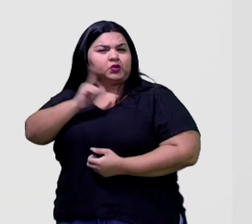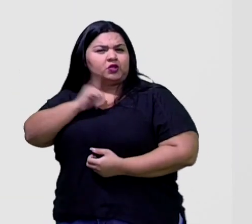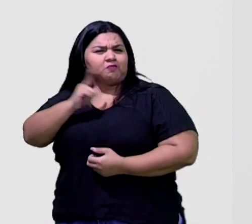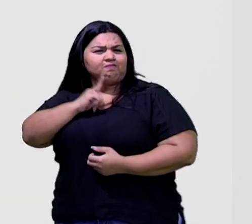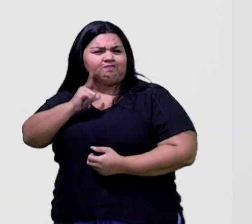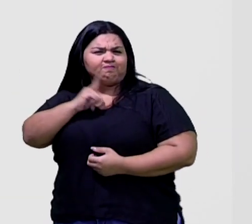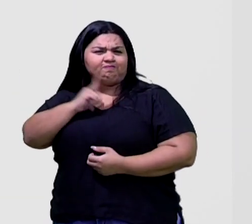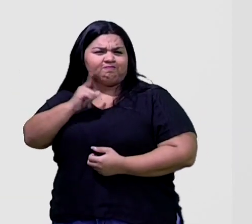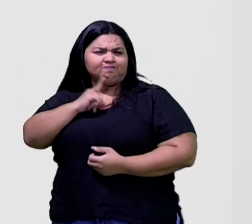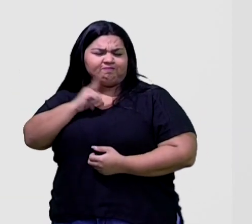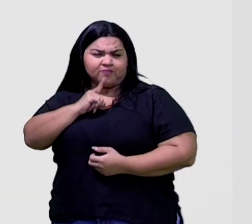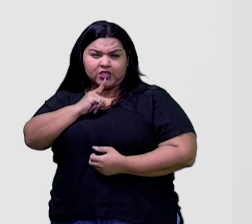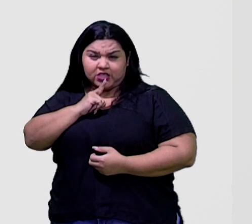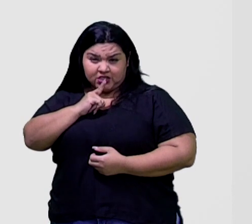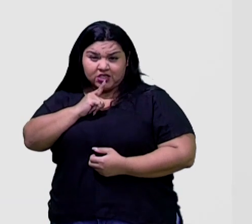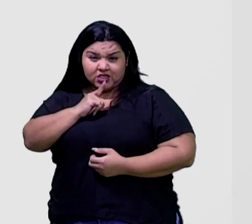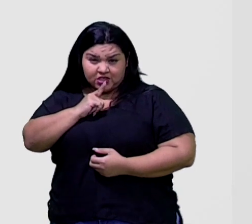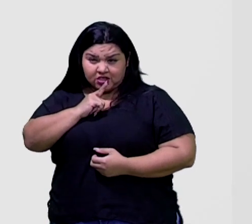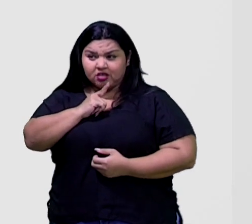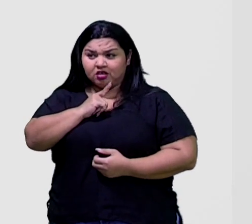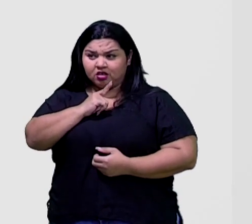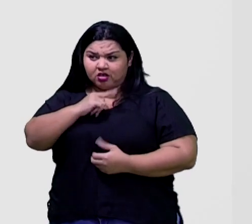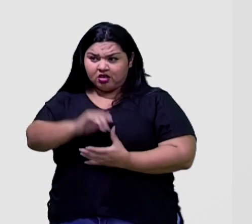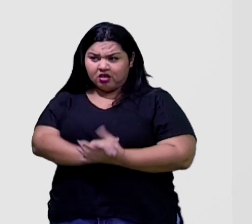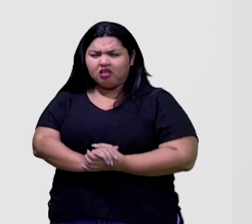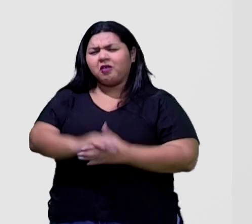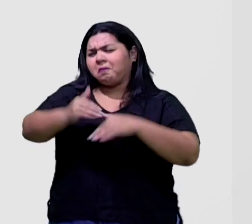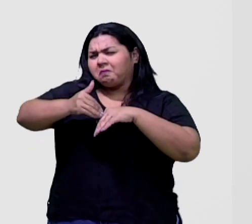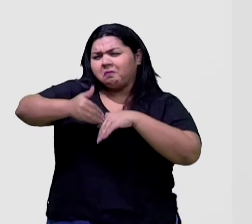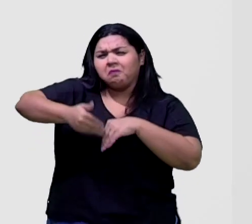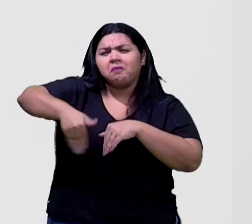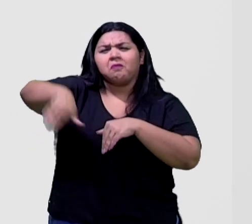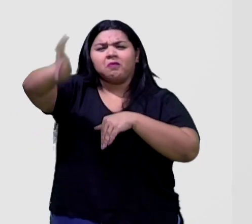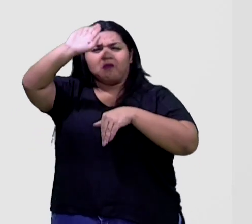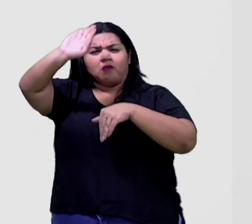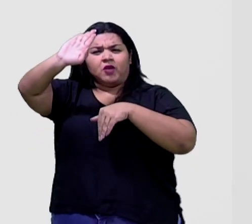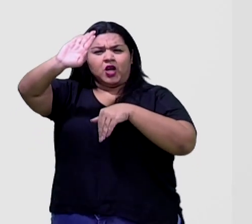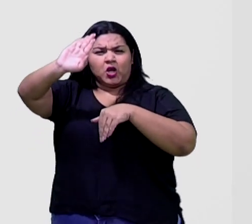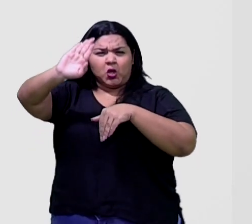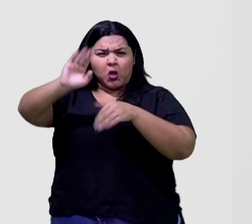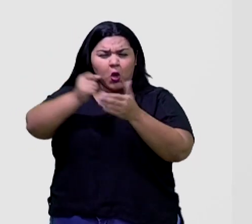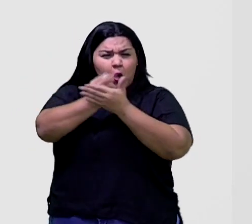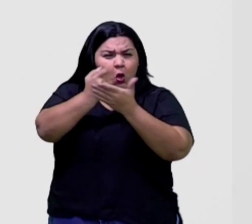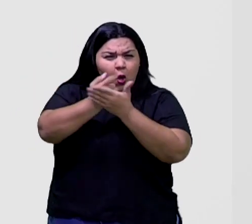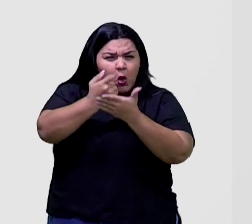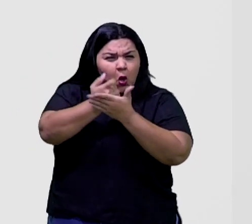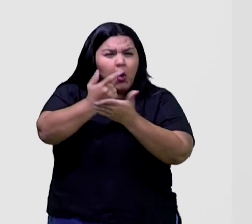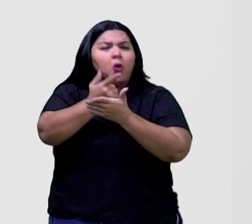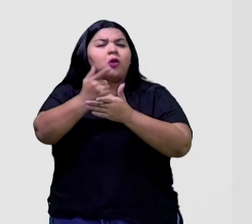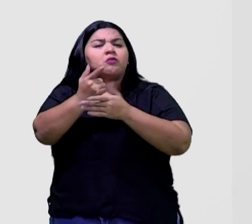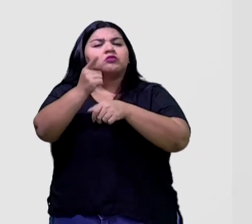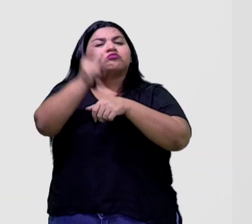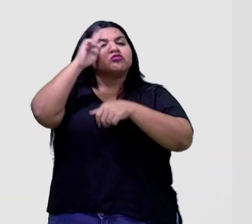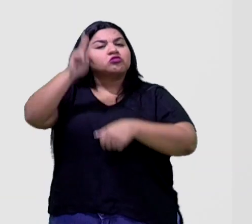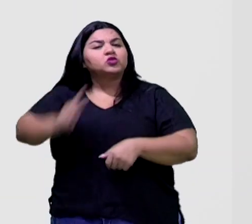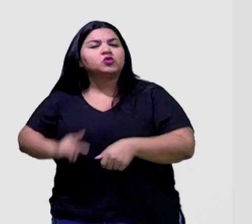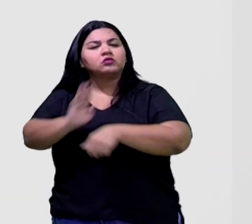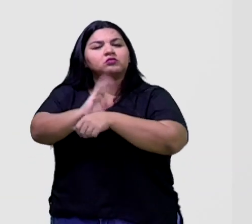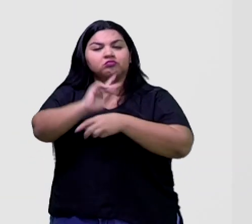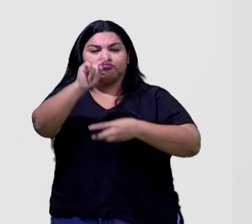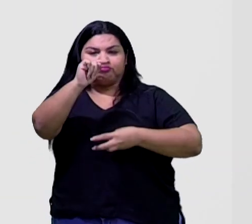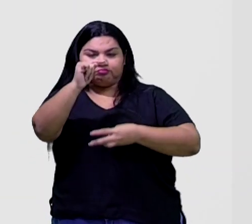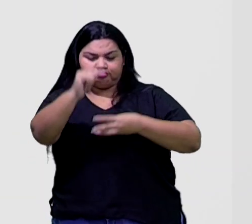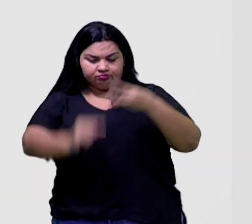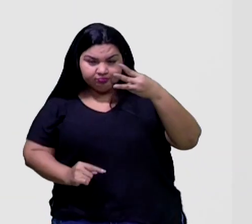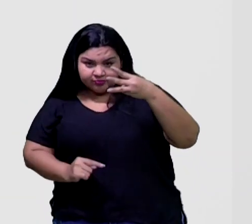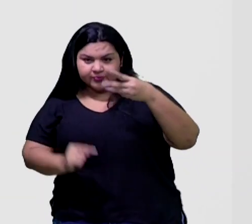a maior bilheteria da história do cinema? A gente tem aqui três alternativas.